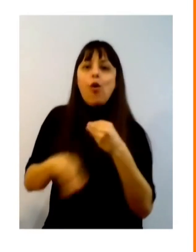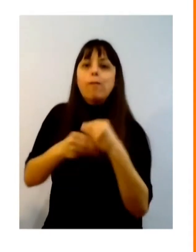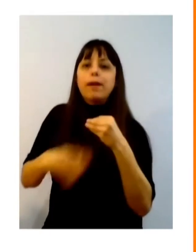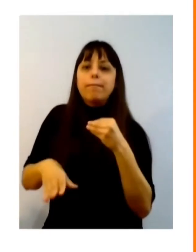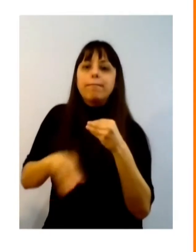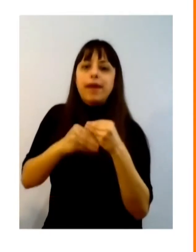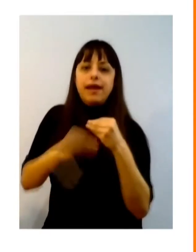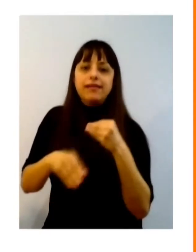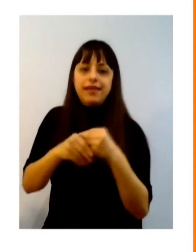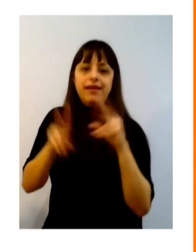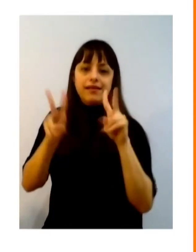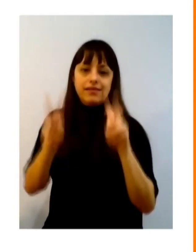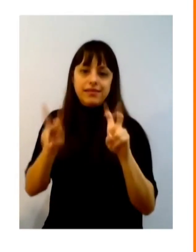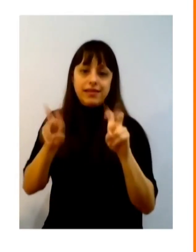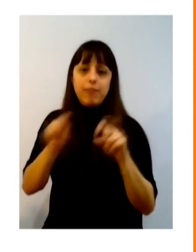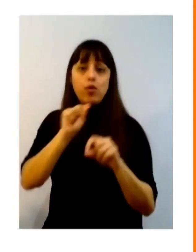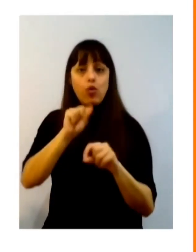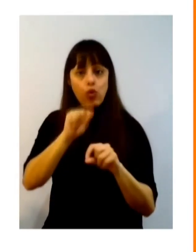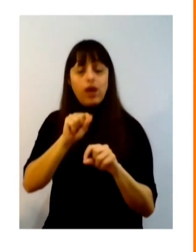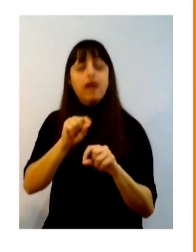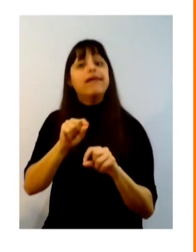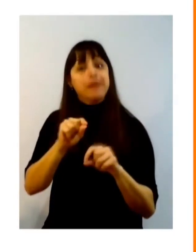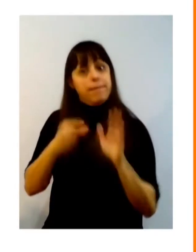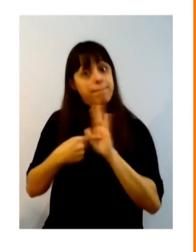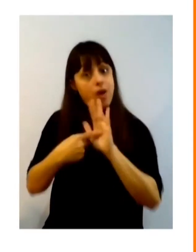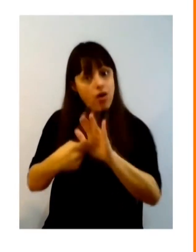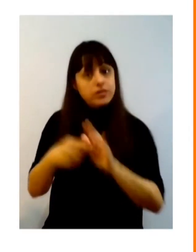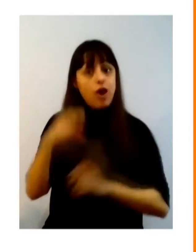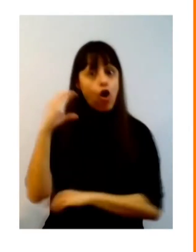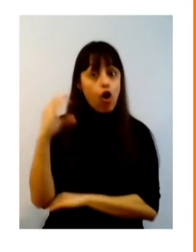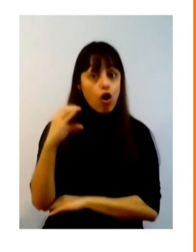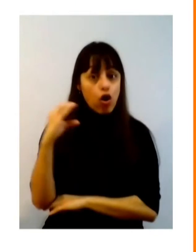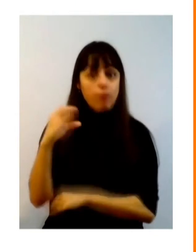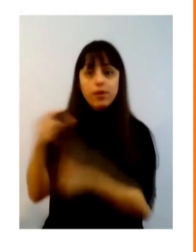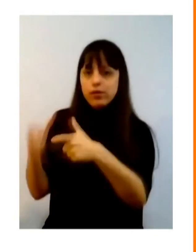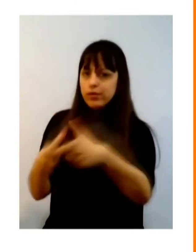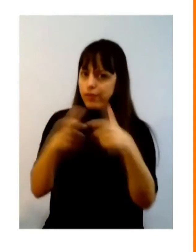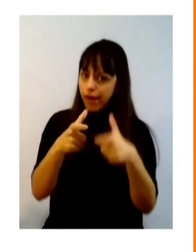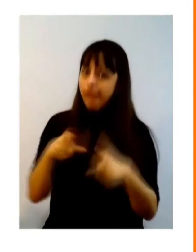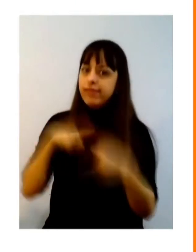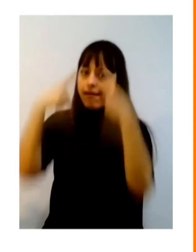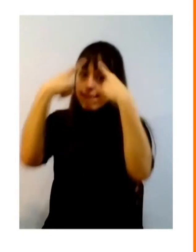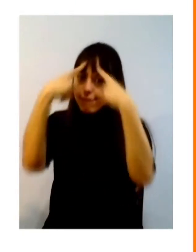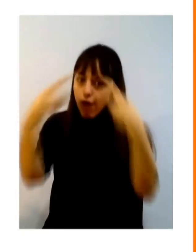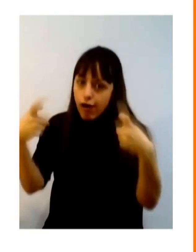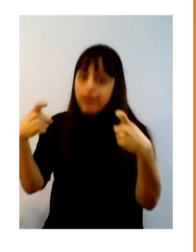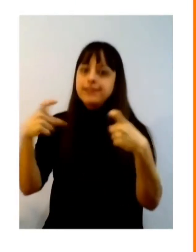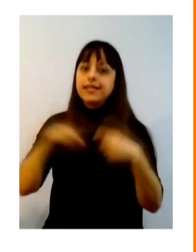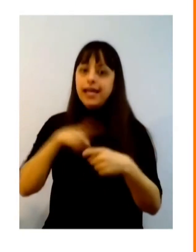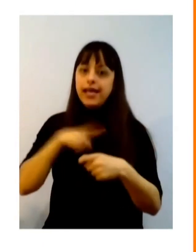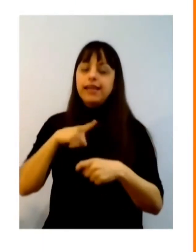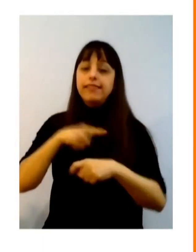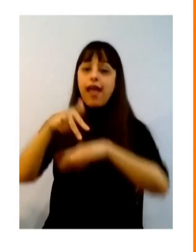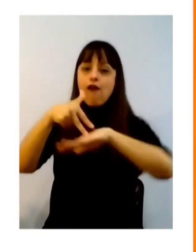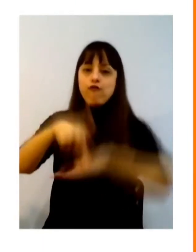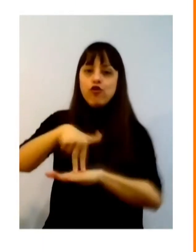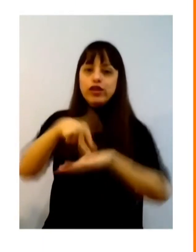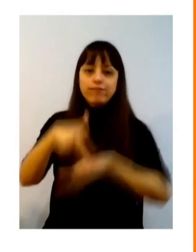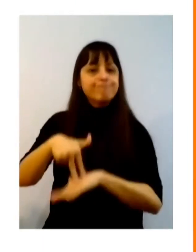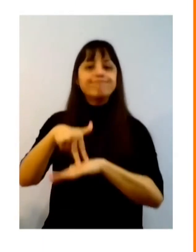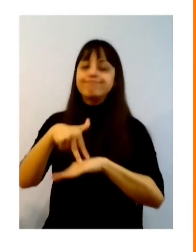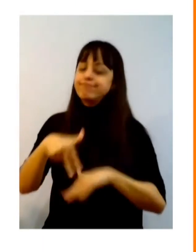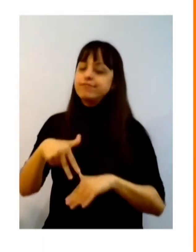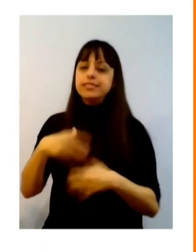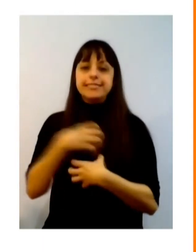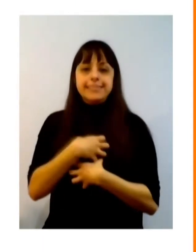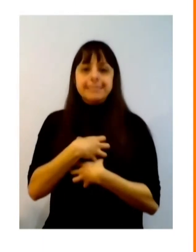trabalhando com territórios com violência de vulnerabilidade na Colômbia que deve coincidir com as geografias da periferia